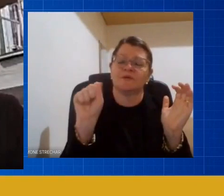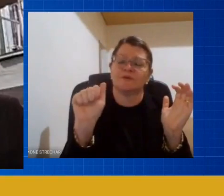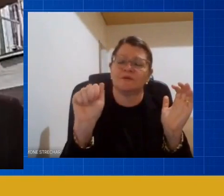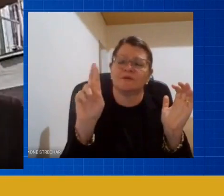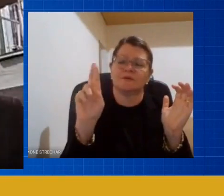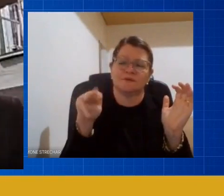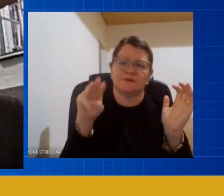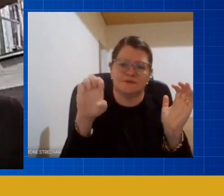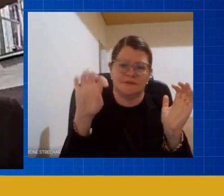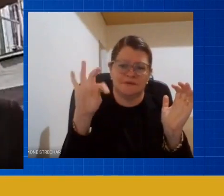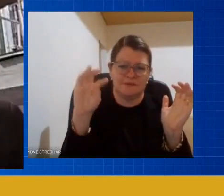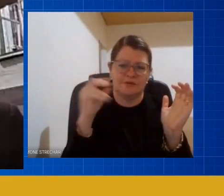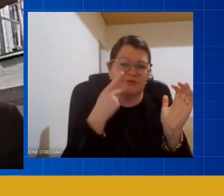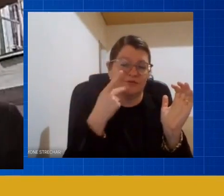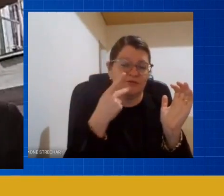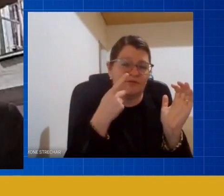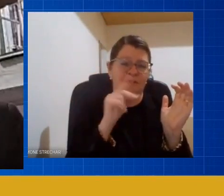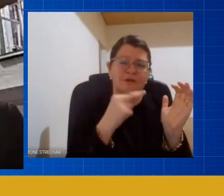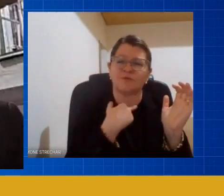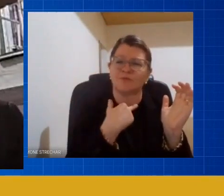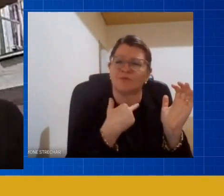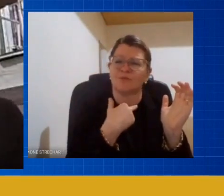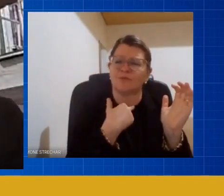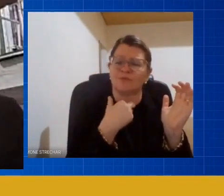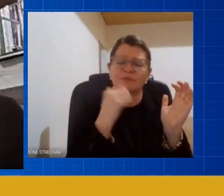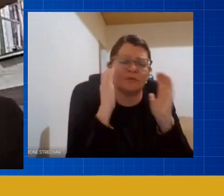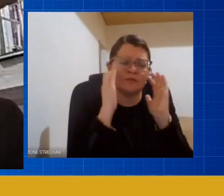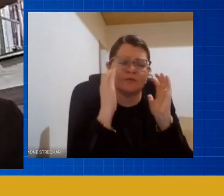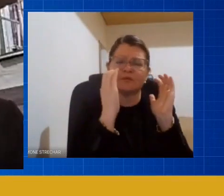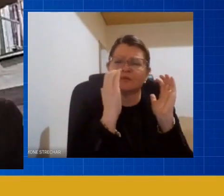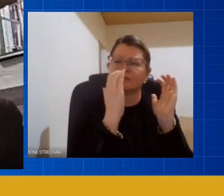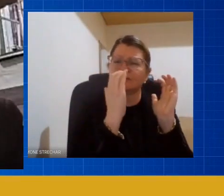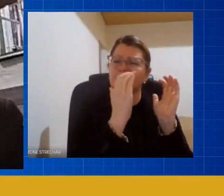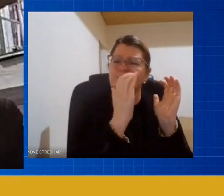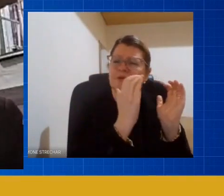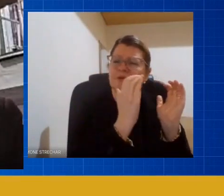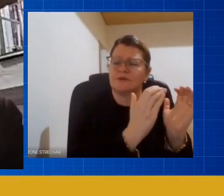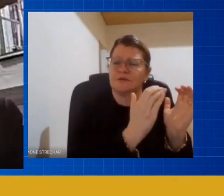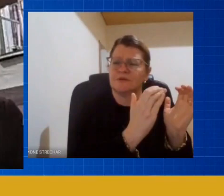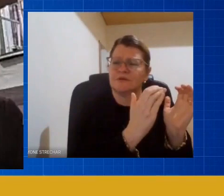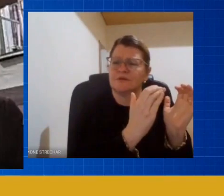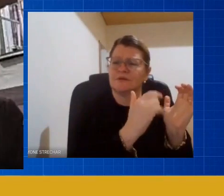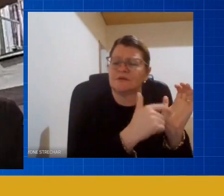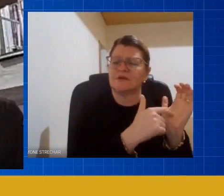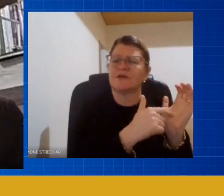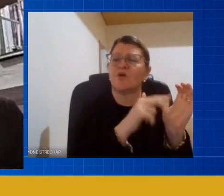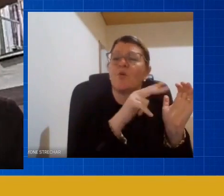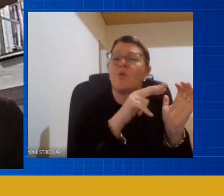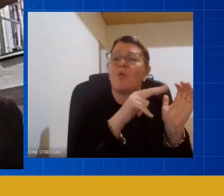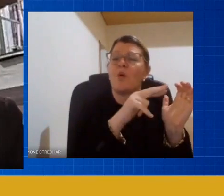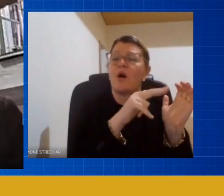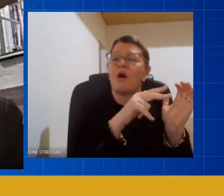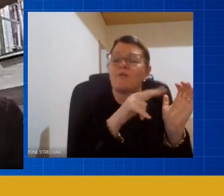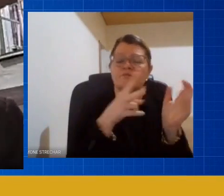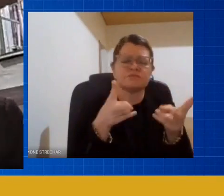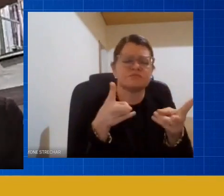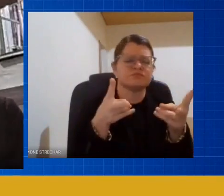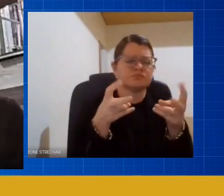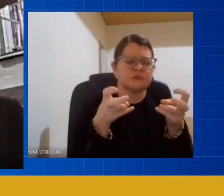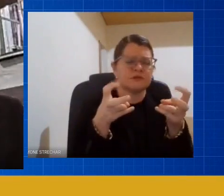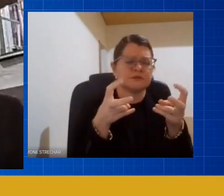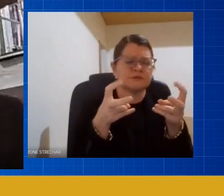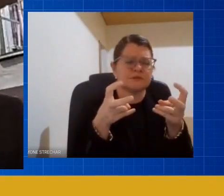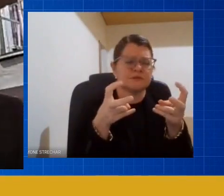pode obedecer os critérios de uma criança produzida com um olhar moderno e utilitário que a vida